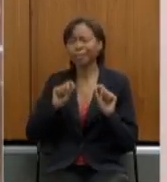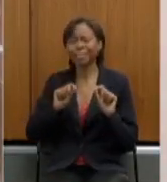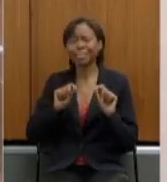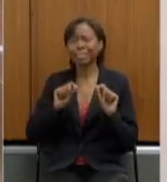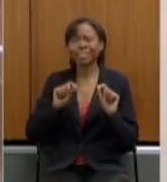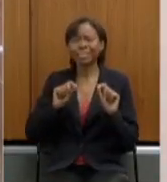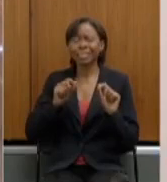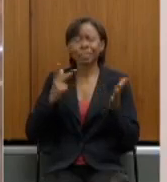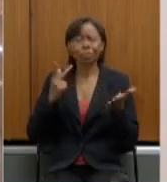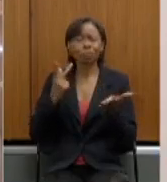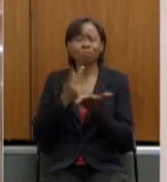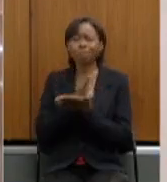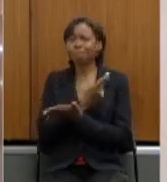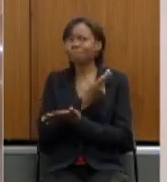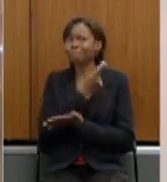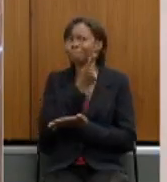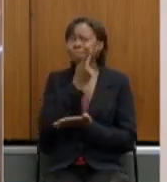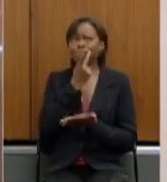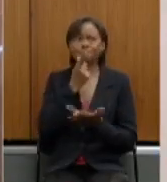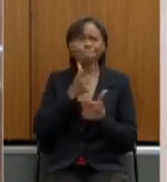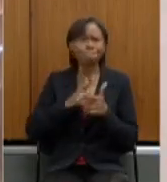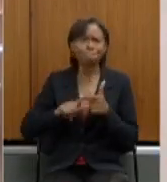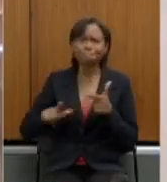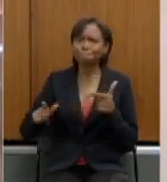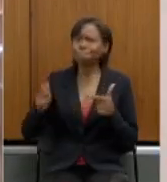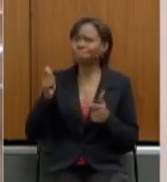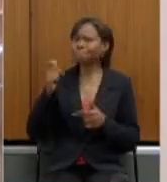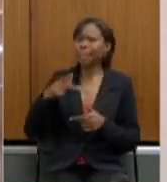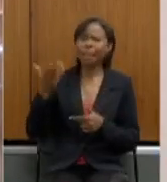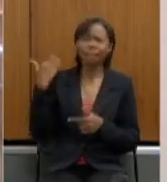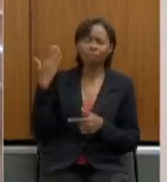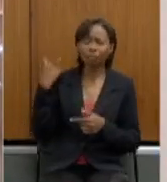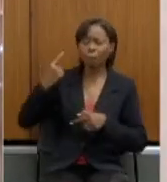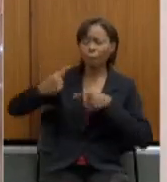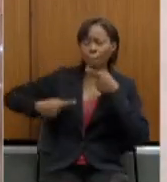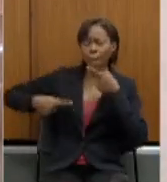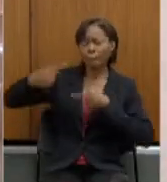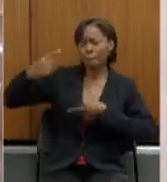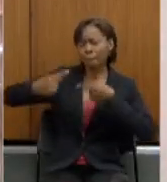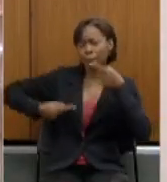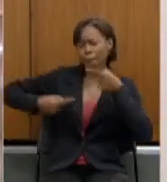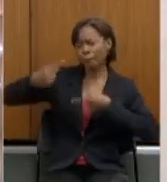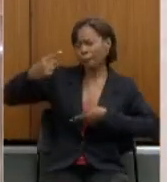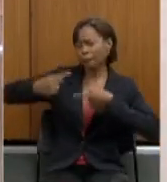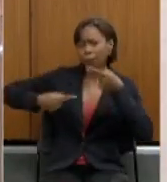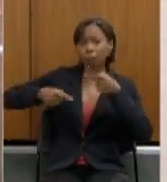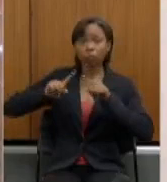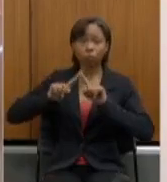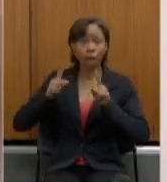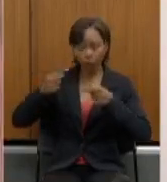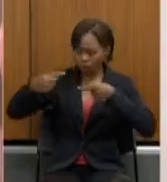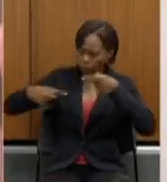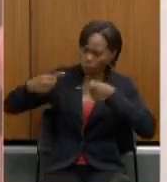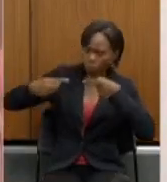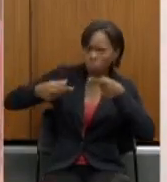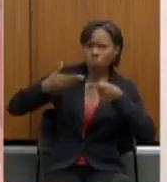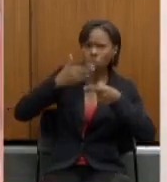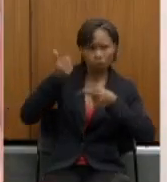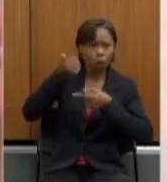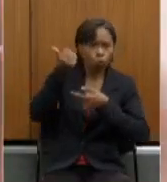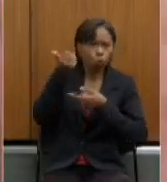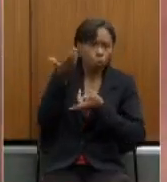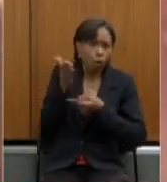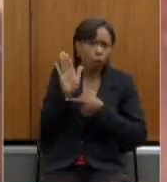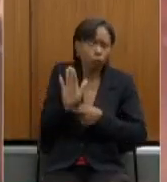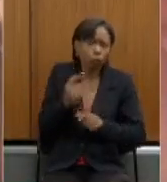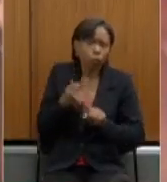aposentadoria isso gerou muitos muitos debates esse debate no entanto ele melhorou um pouquinho porque pelo menos você